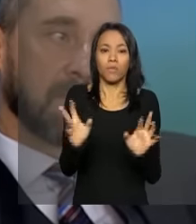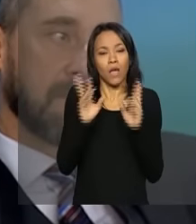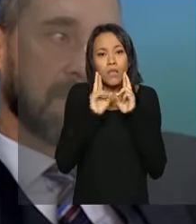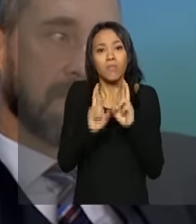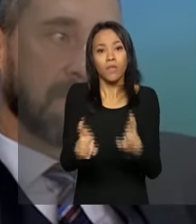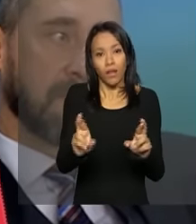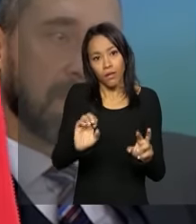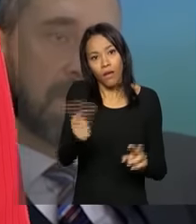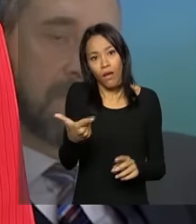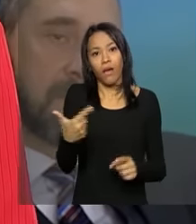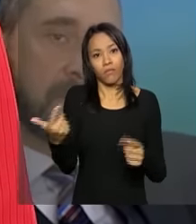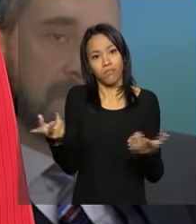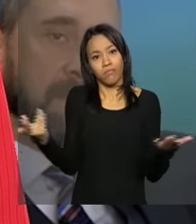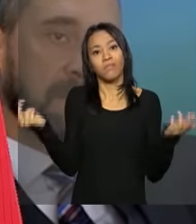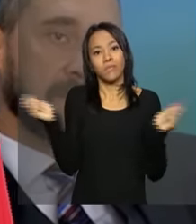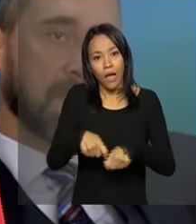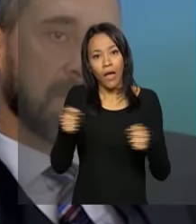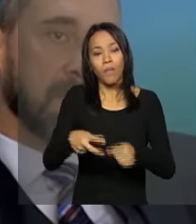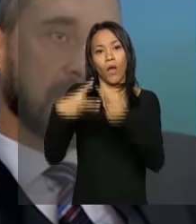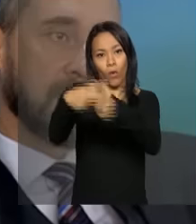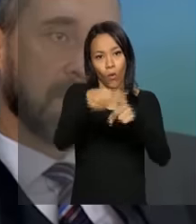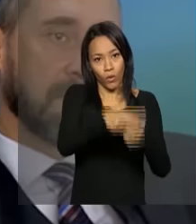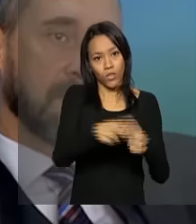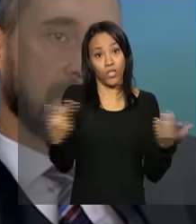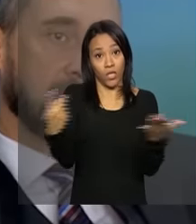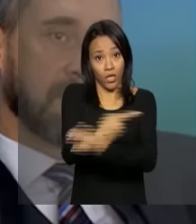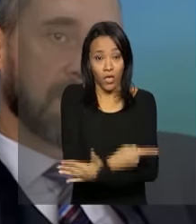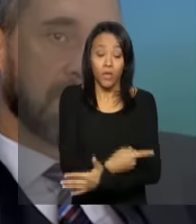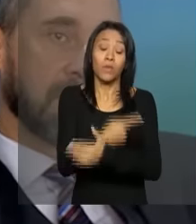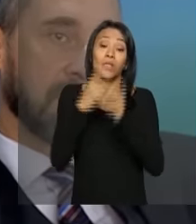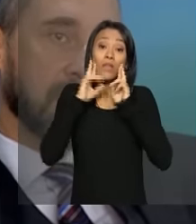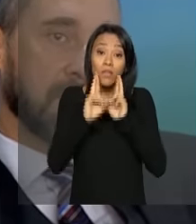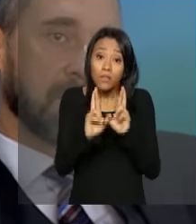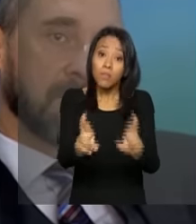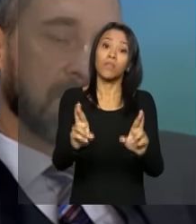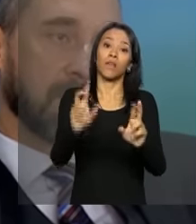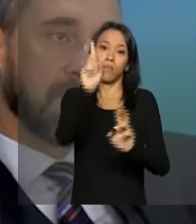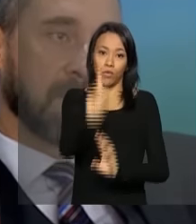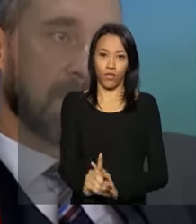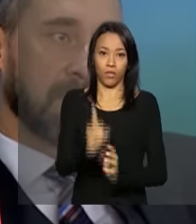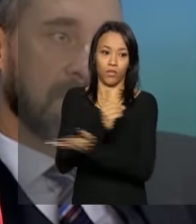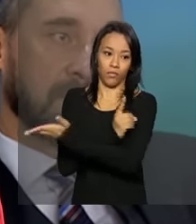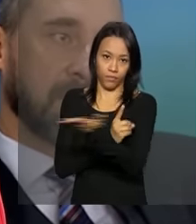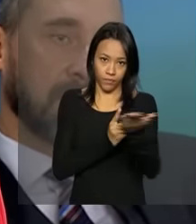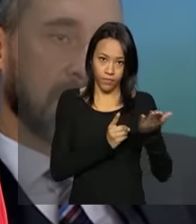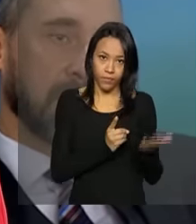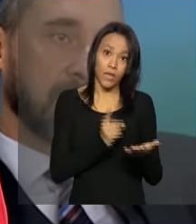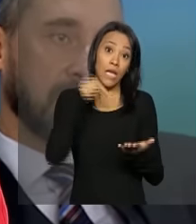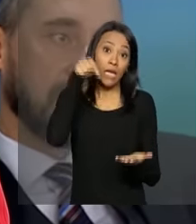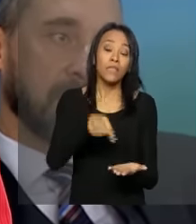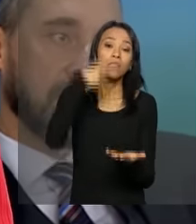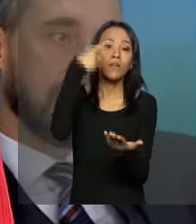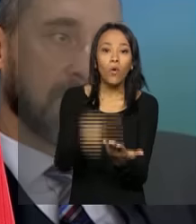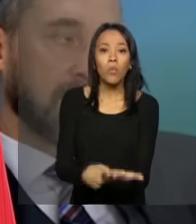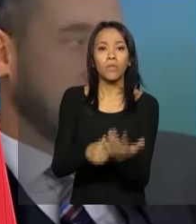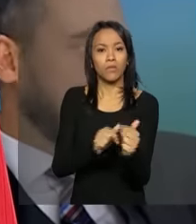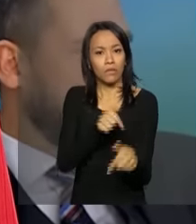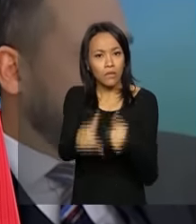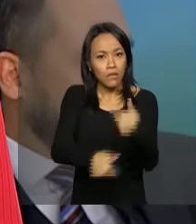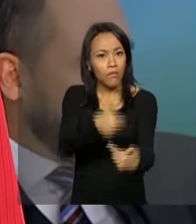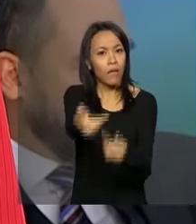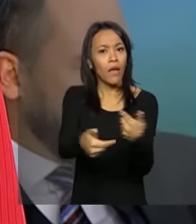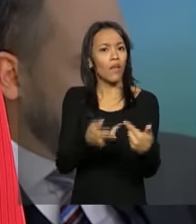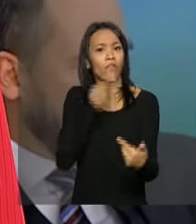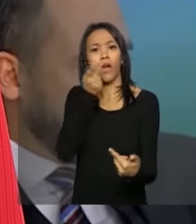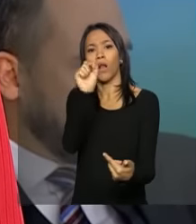sim, corrigir erros e, ao mesmo tempo, zelar pelos direitos da população. Esse acordo é uma demonstração de